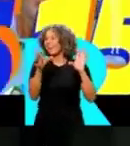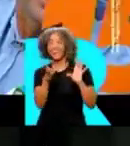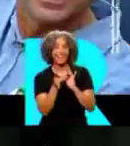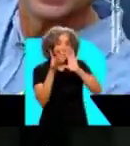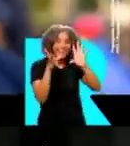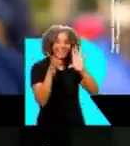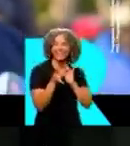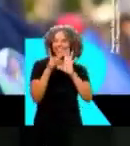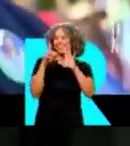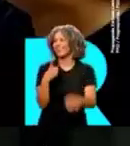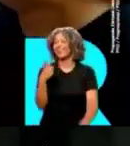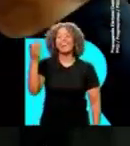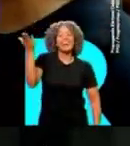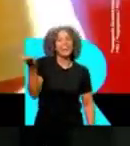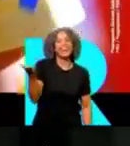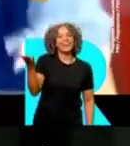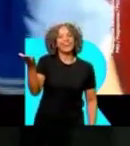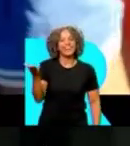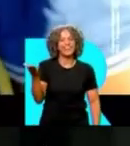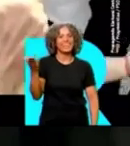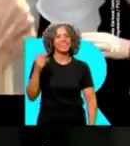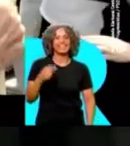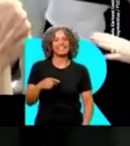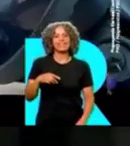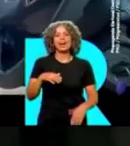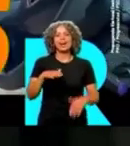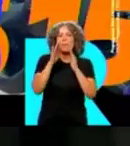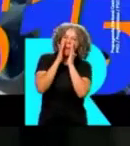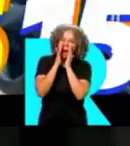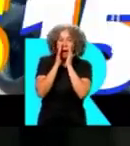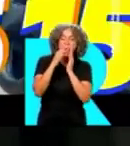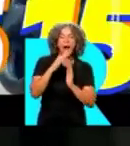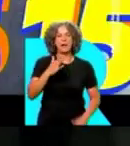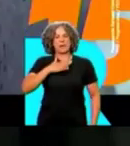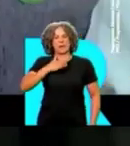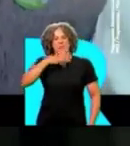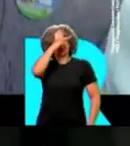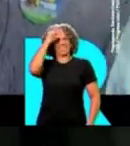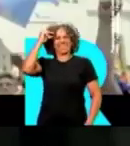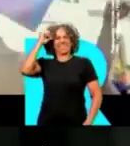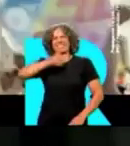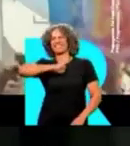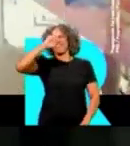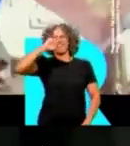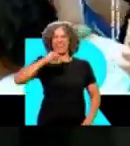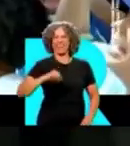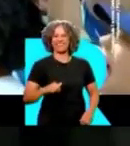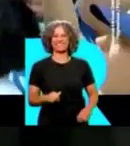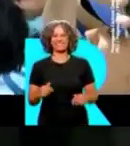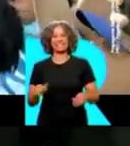Deixa, deixa, deixa o Ricardo lá. Vai, Ricardo, meu prefeito.